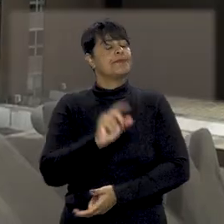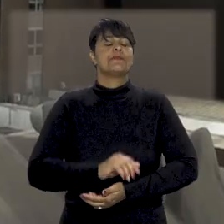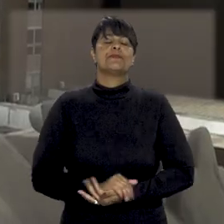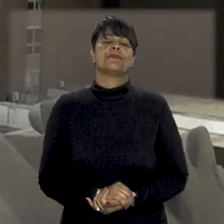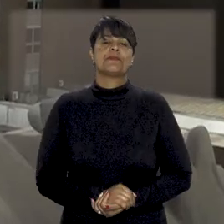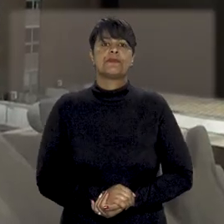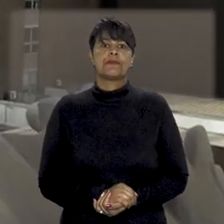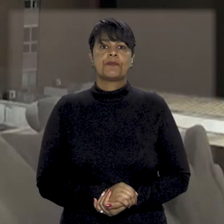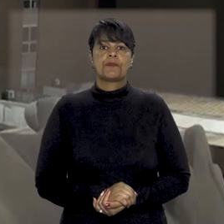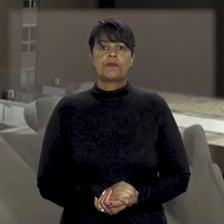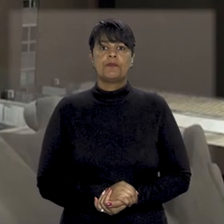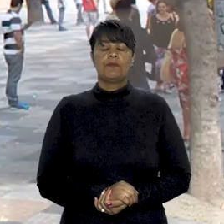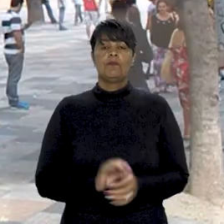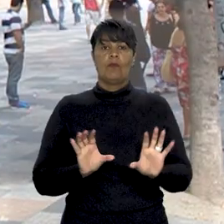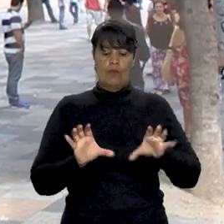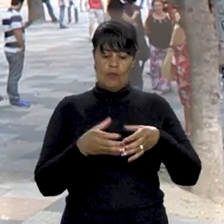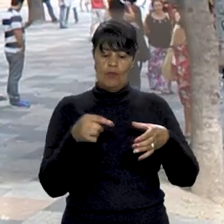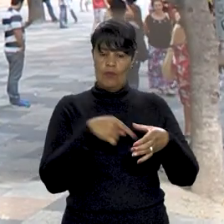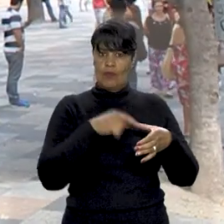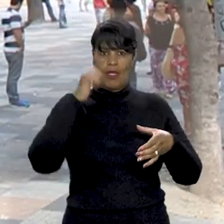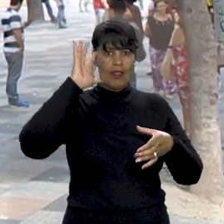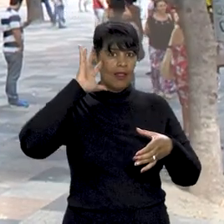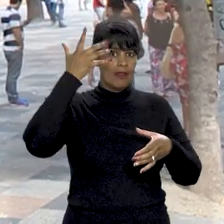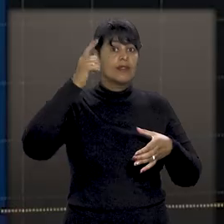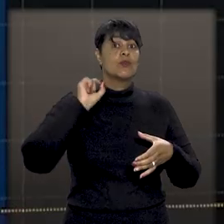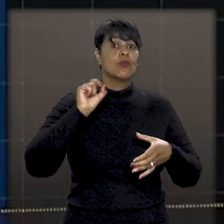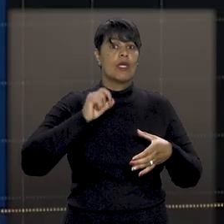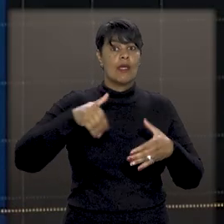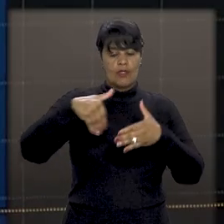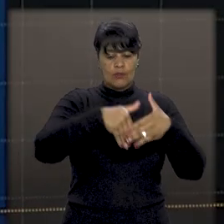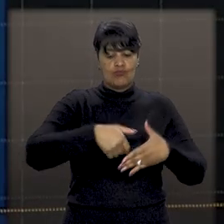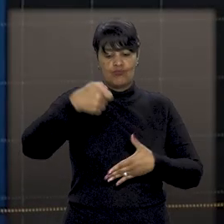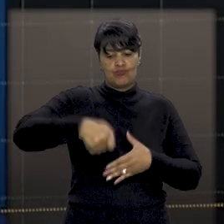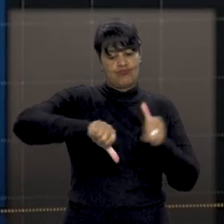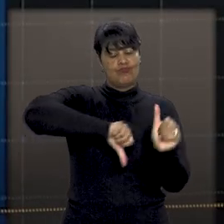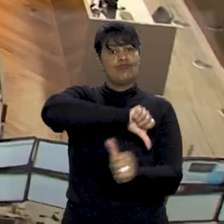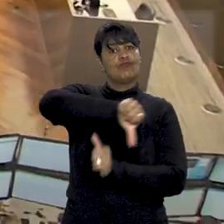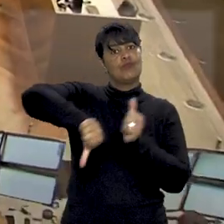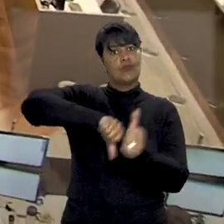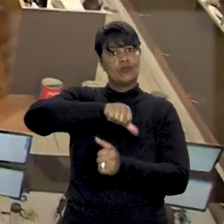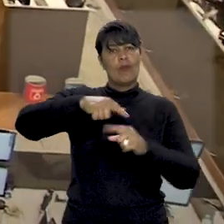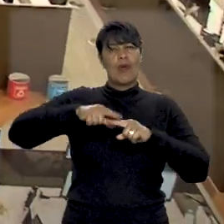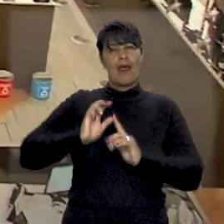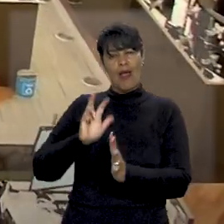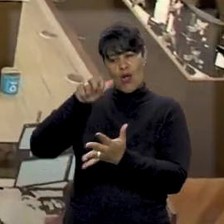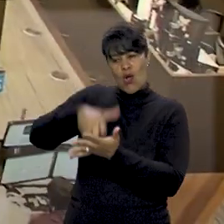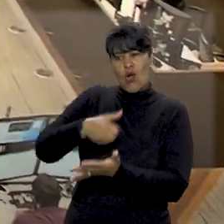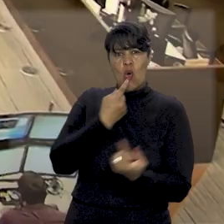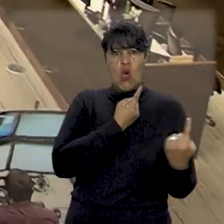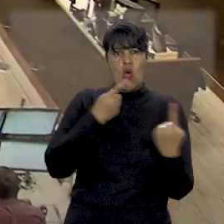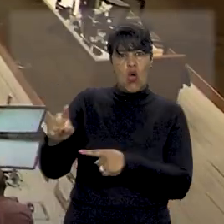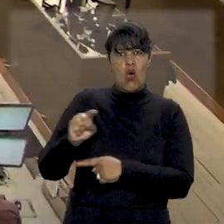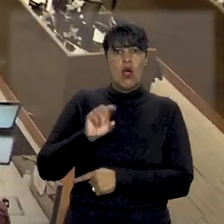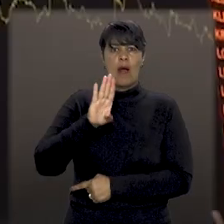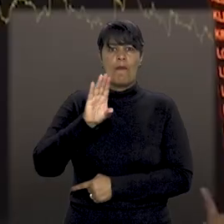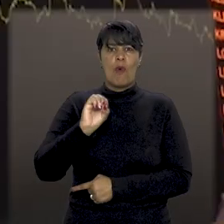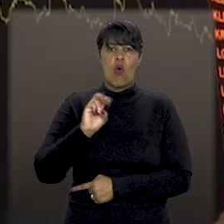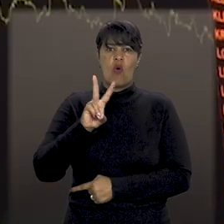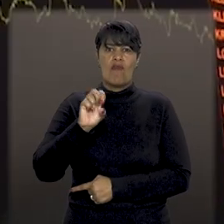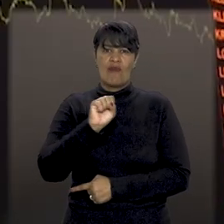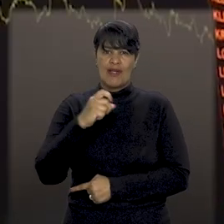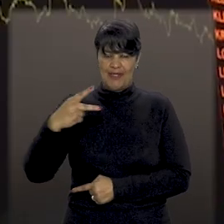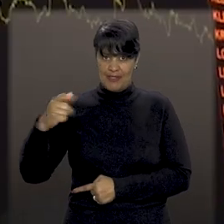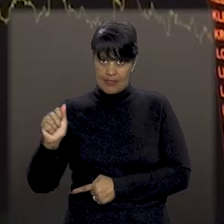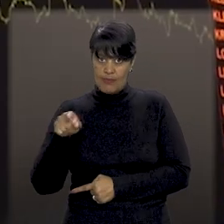acórdão do Tribunal de Justiça do Rio de Janeiro e afastou condenação imposta à Bolsa de Valores brasileira para indenizar uma